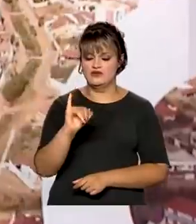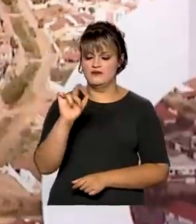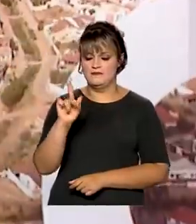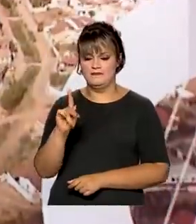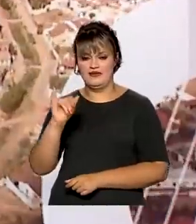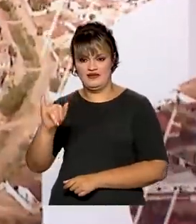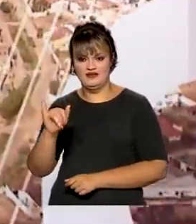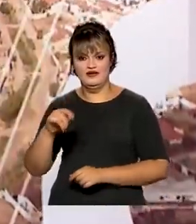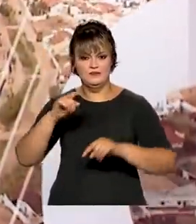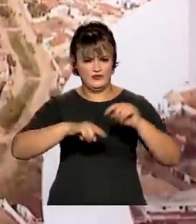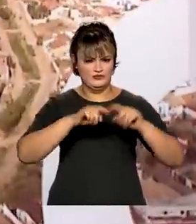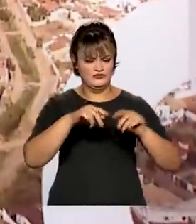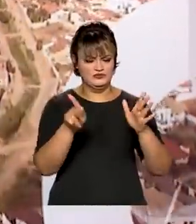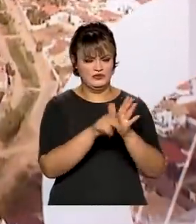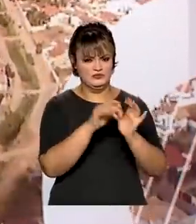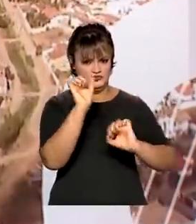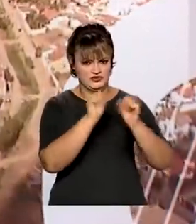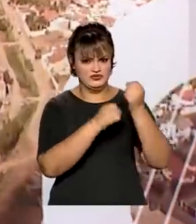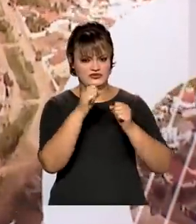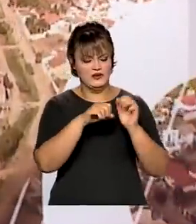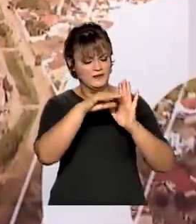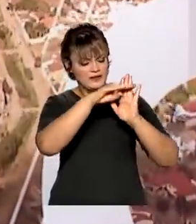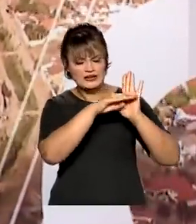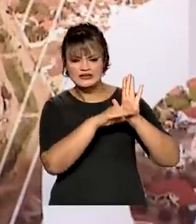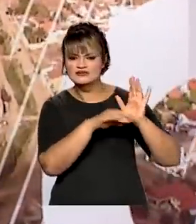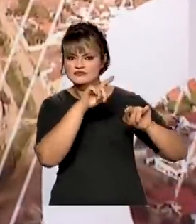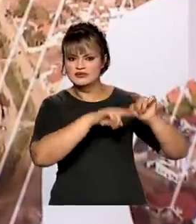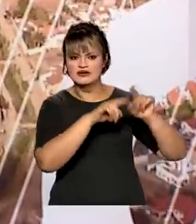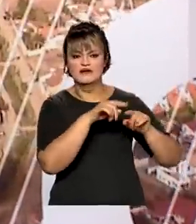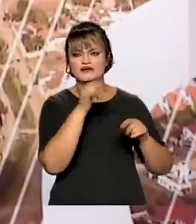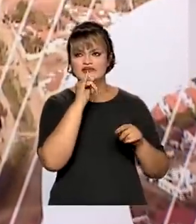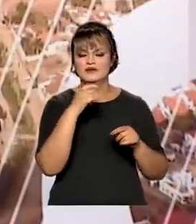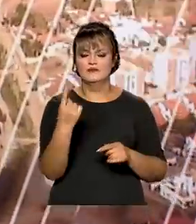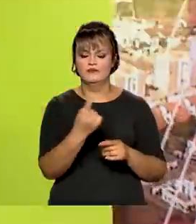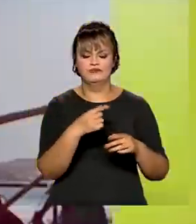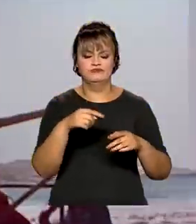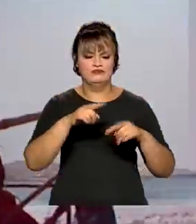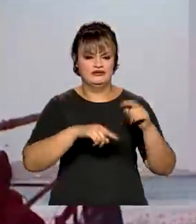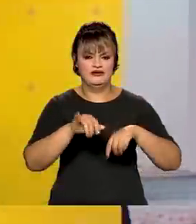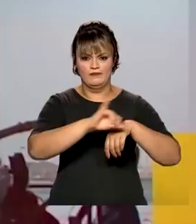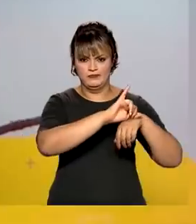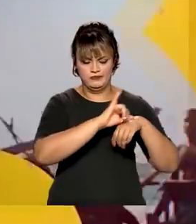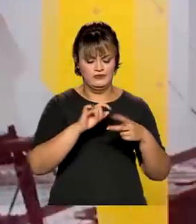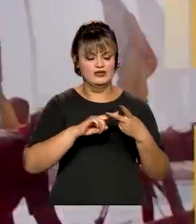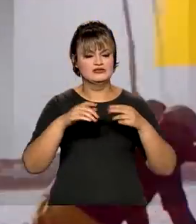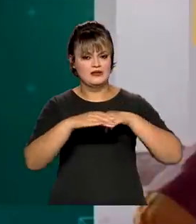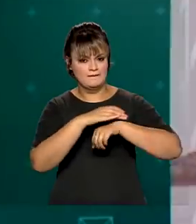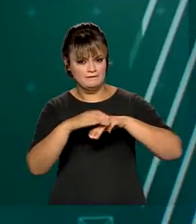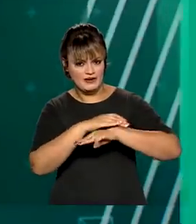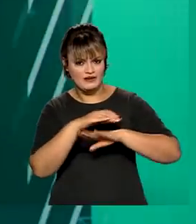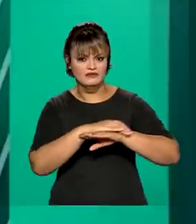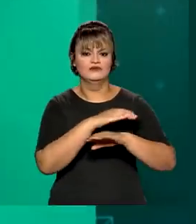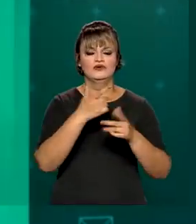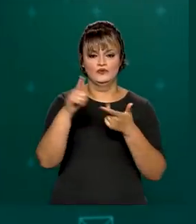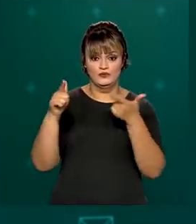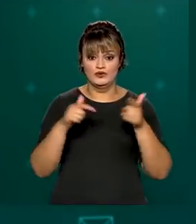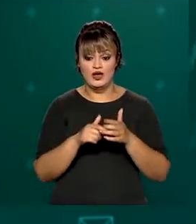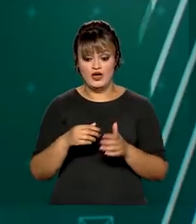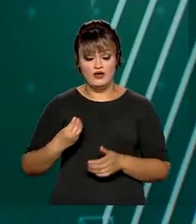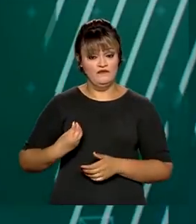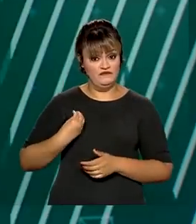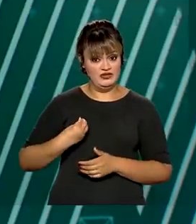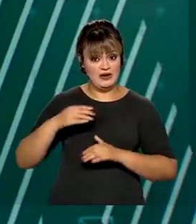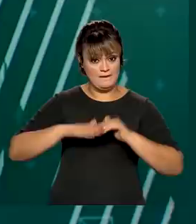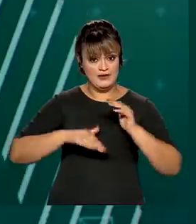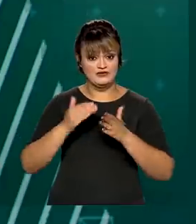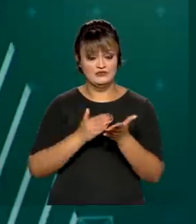industrializados, o IPI, para uma lista de produtos como eletrodomésticos e calçados. A medida entrou em vigor neste